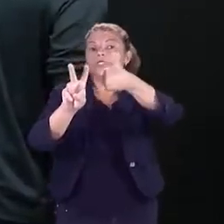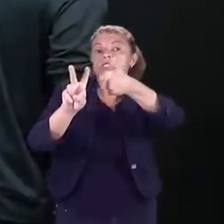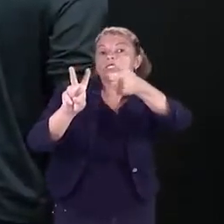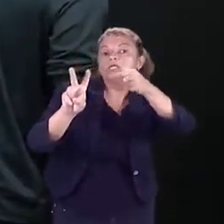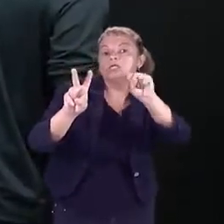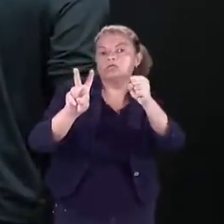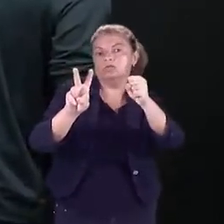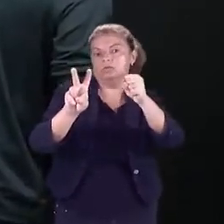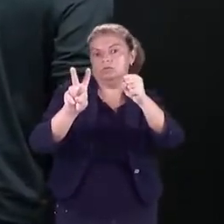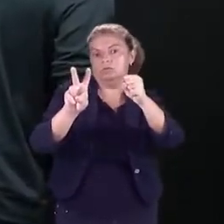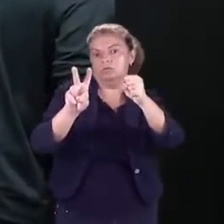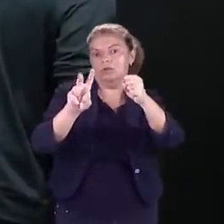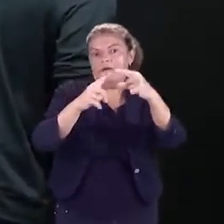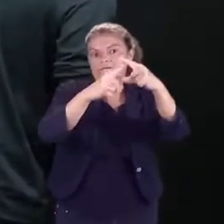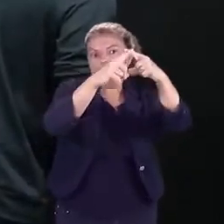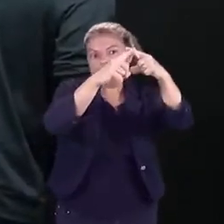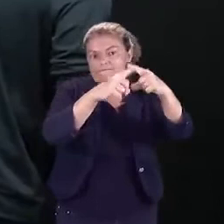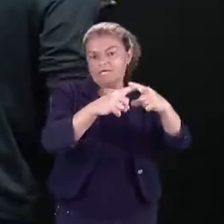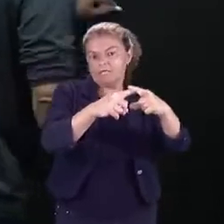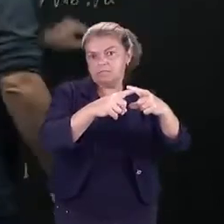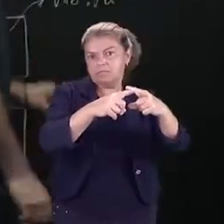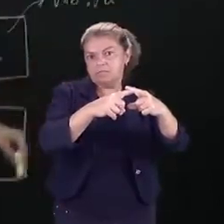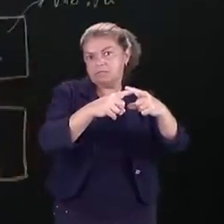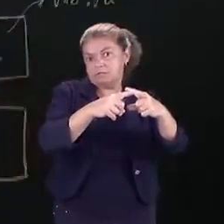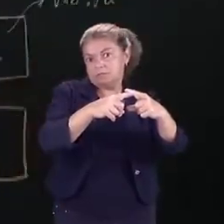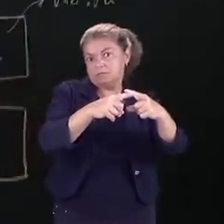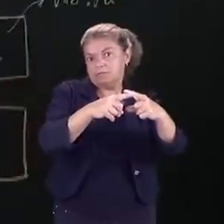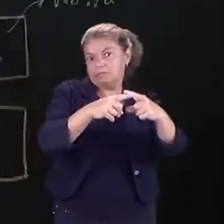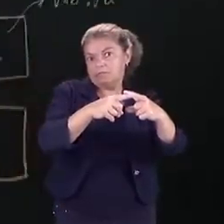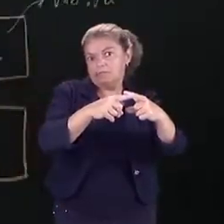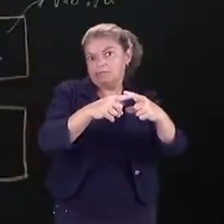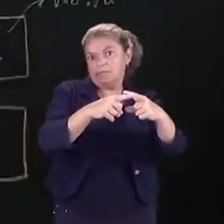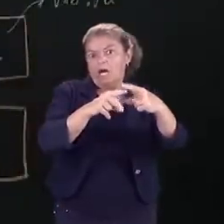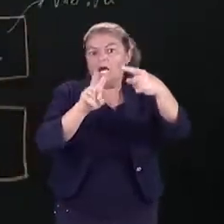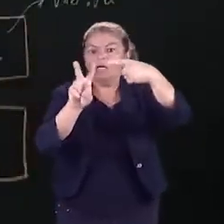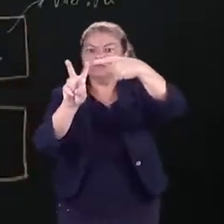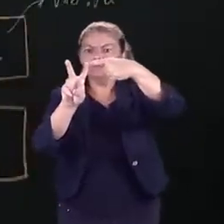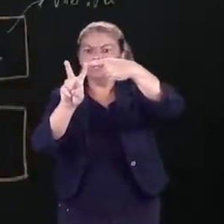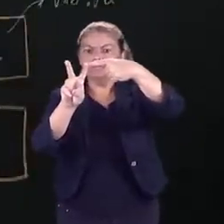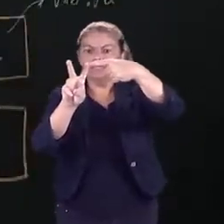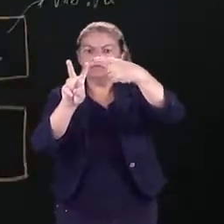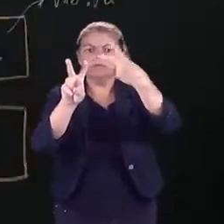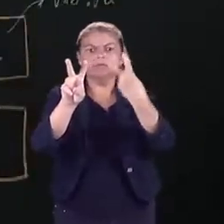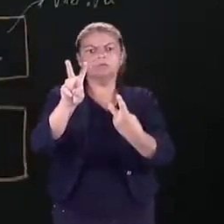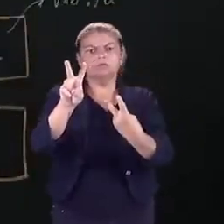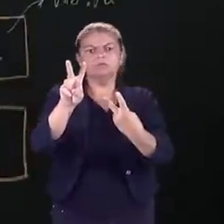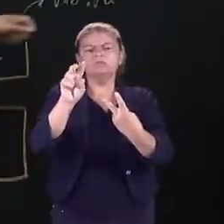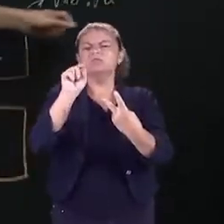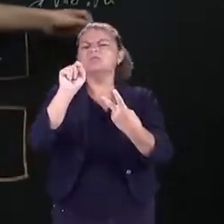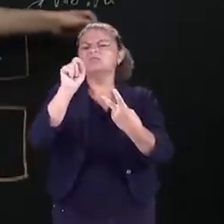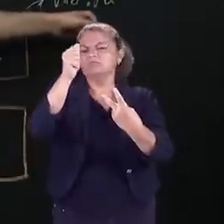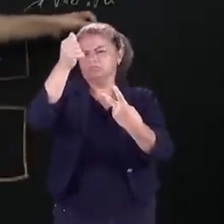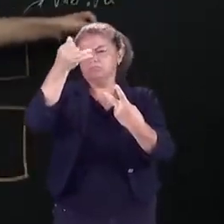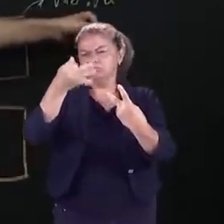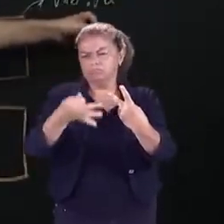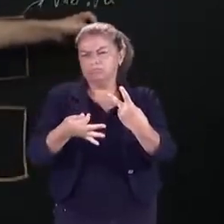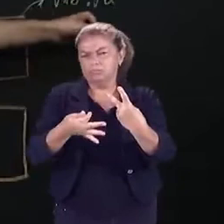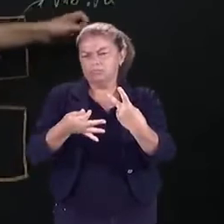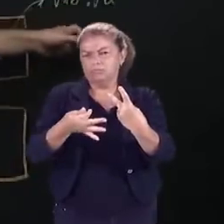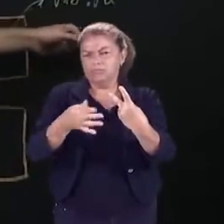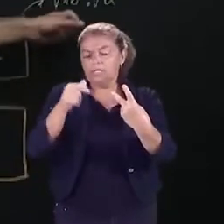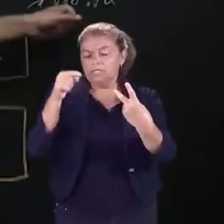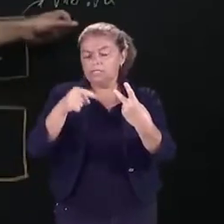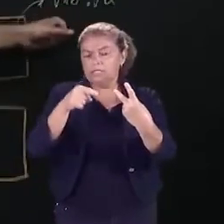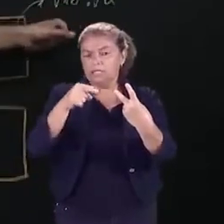18 vezes a raiz quadrada de 2. O que a gente analisa aqui? Que nessa